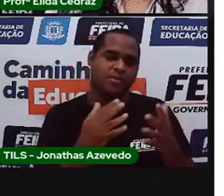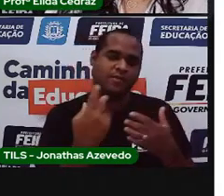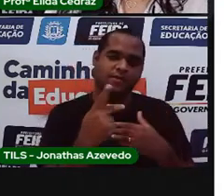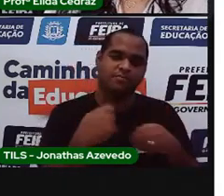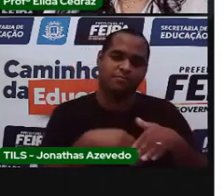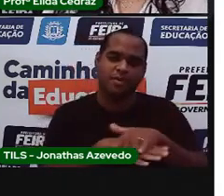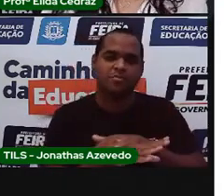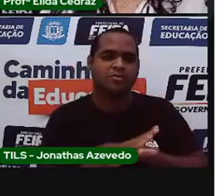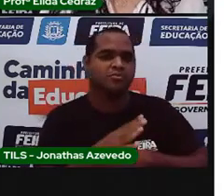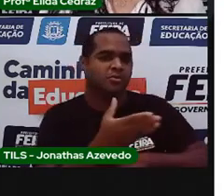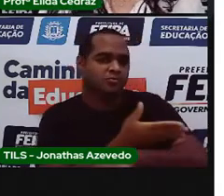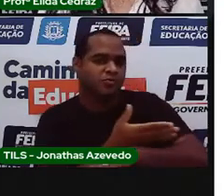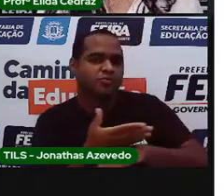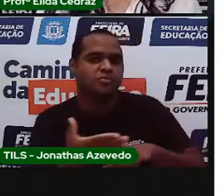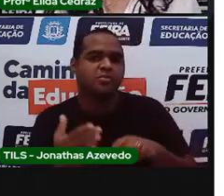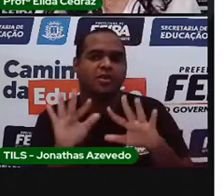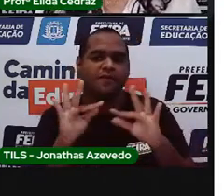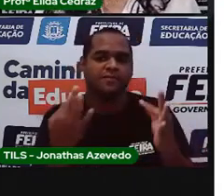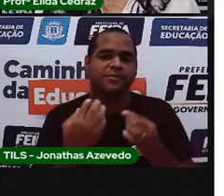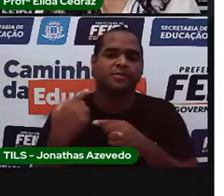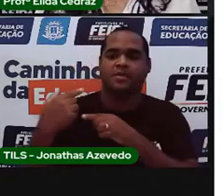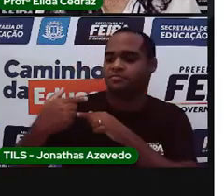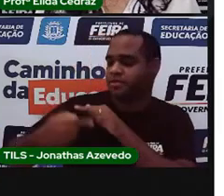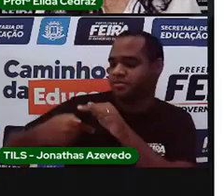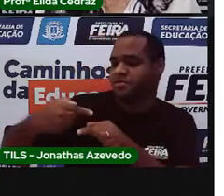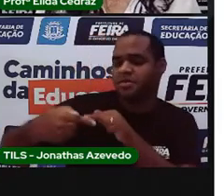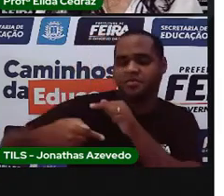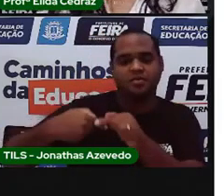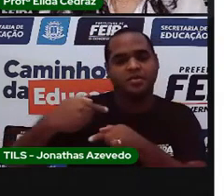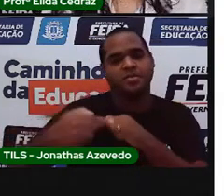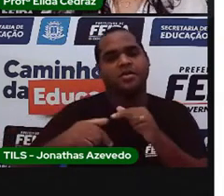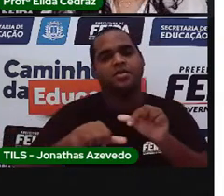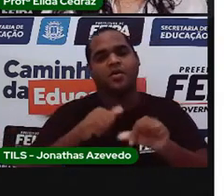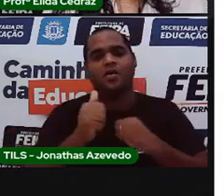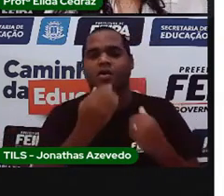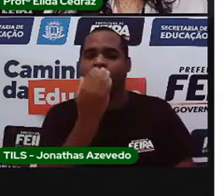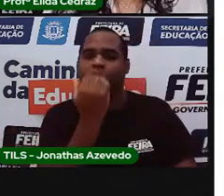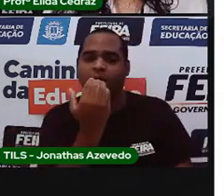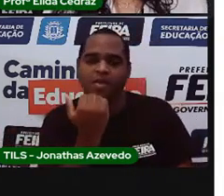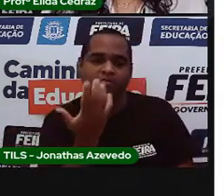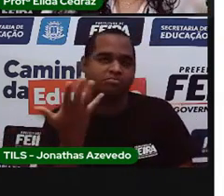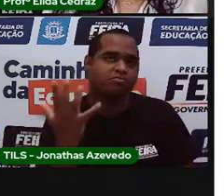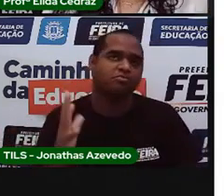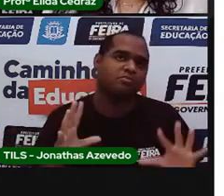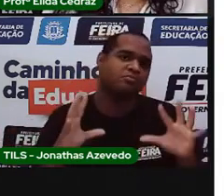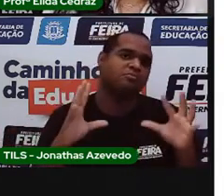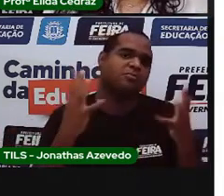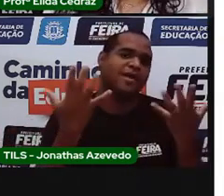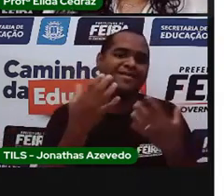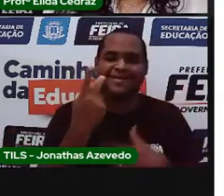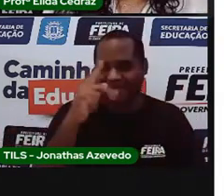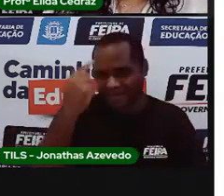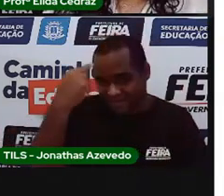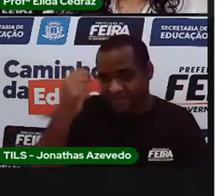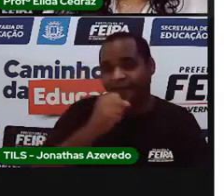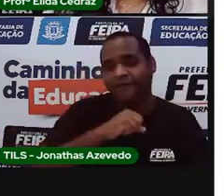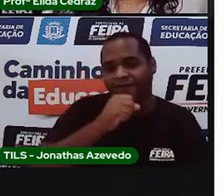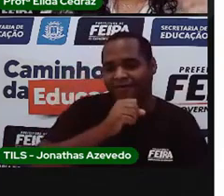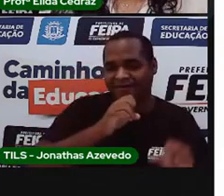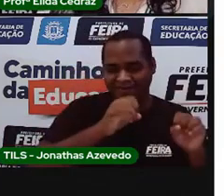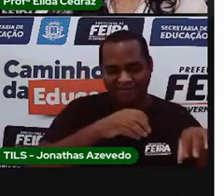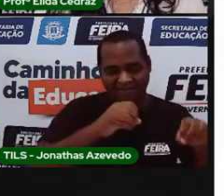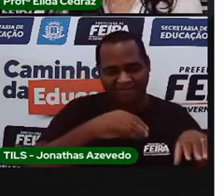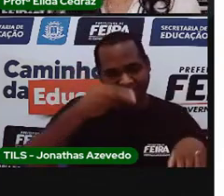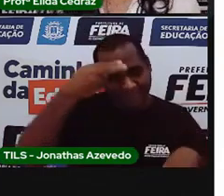sua família que foi passado de geração a geração tipo uma comida como aquela vovó estava ensinando para as